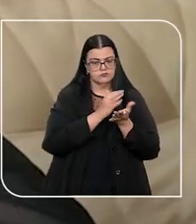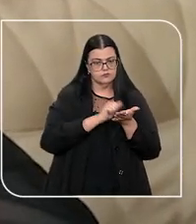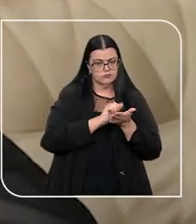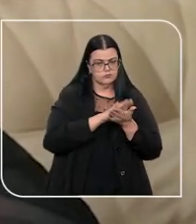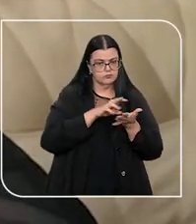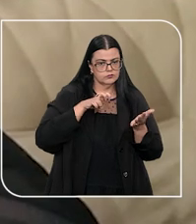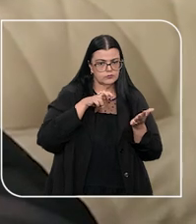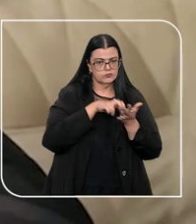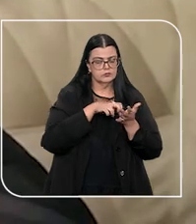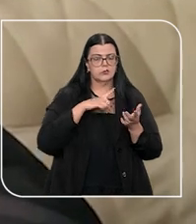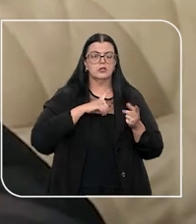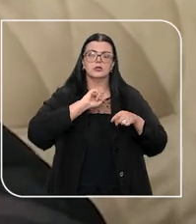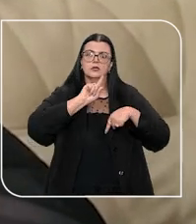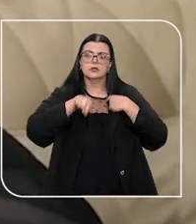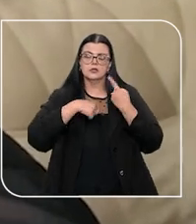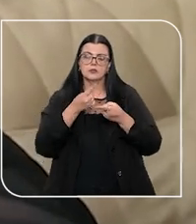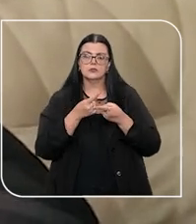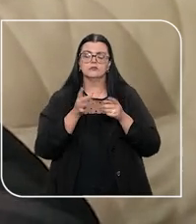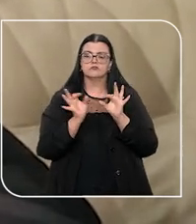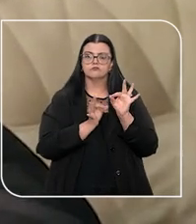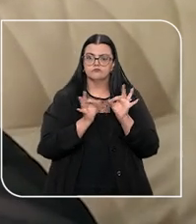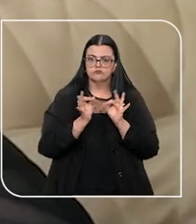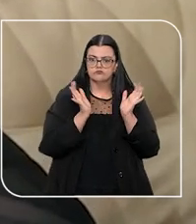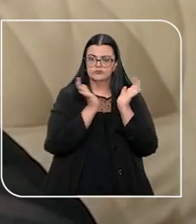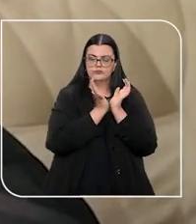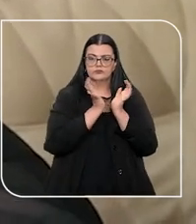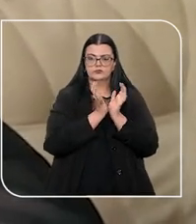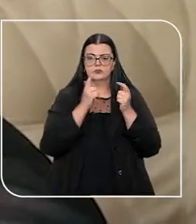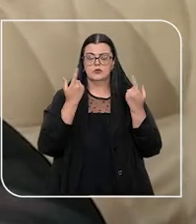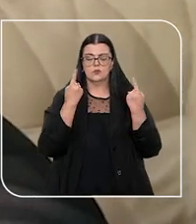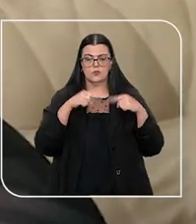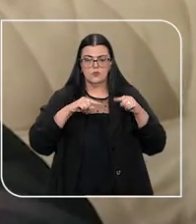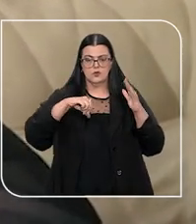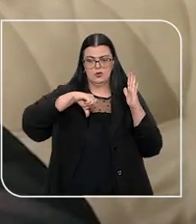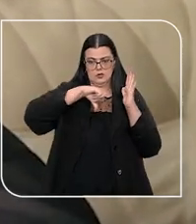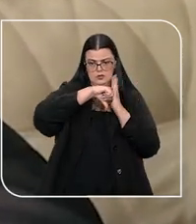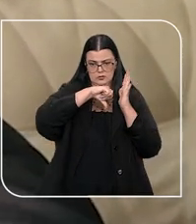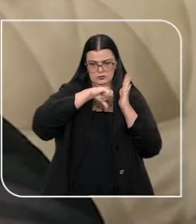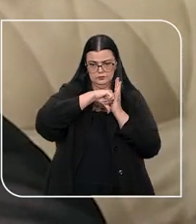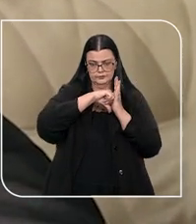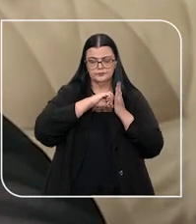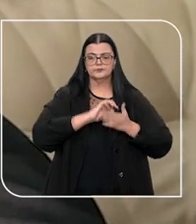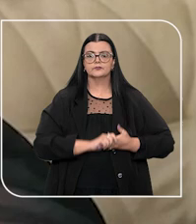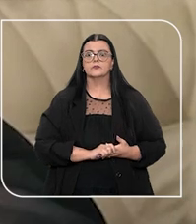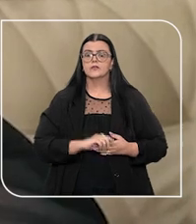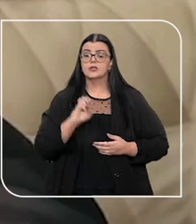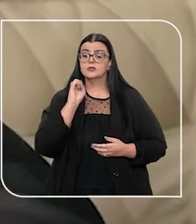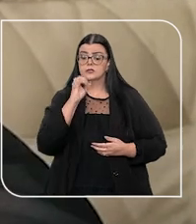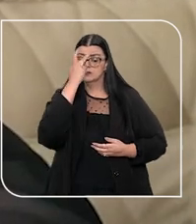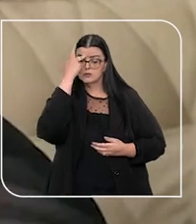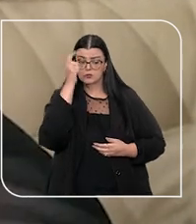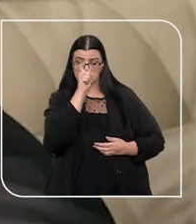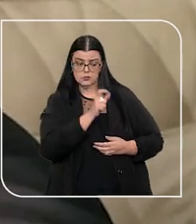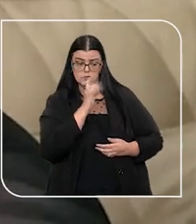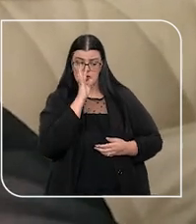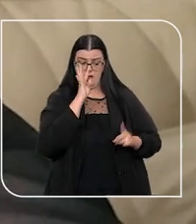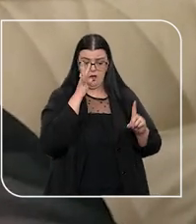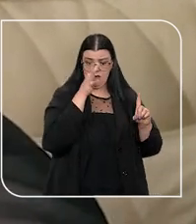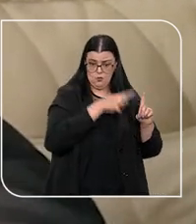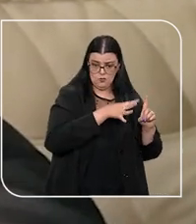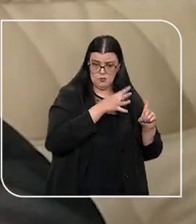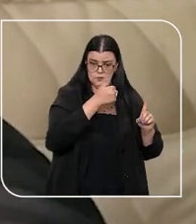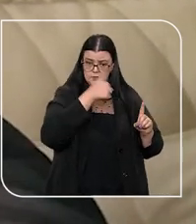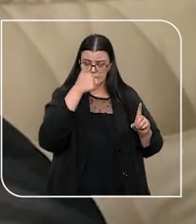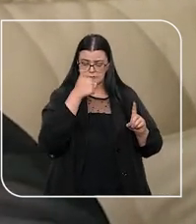e passou a vigiar após a vigência do pacote anticrime. Conforme esse dispositivo, se o acusado for primário,